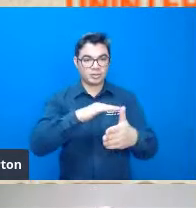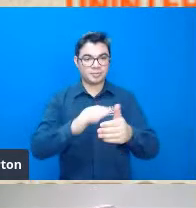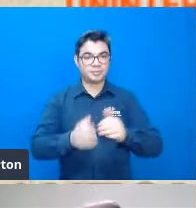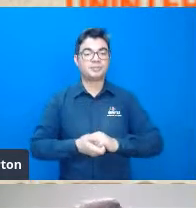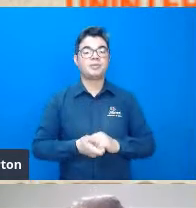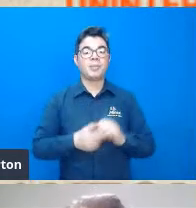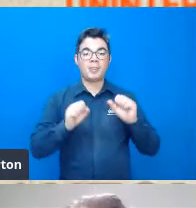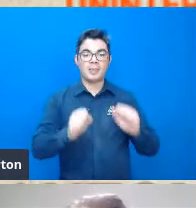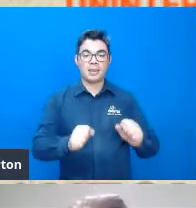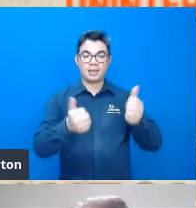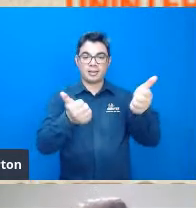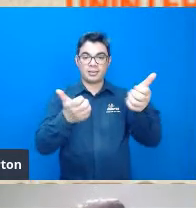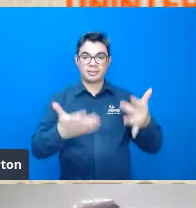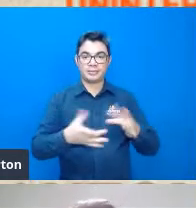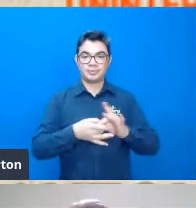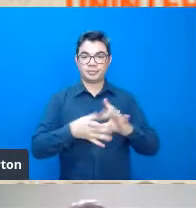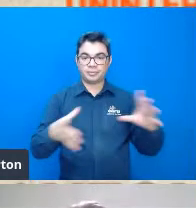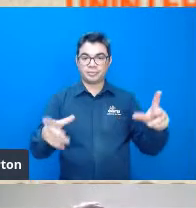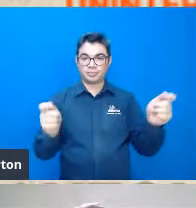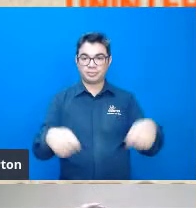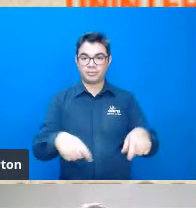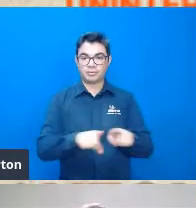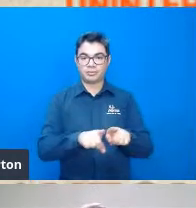Pode passar, por favor. E aí,